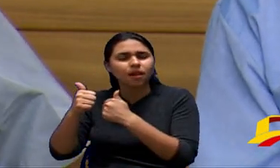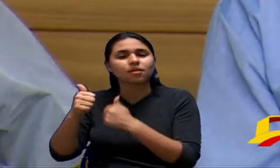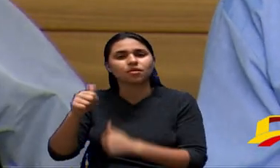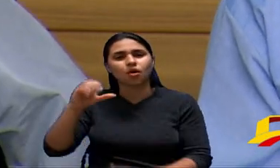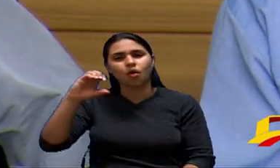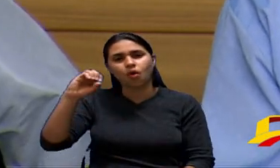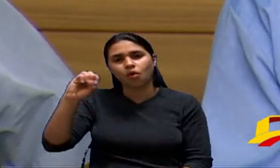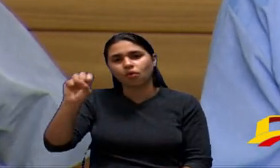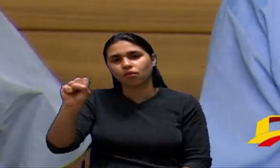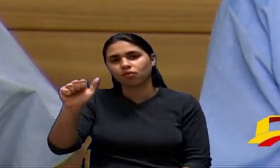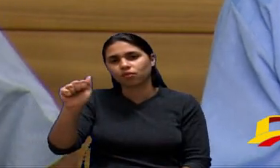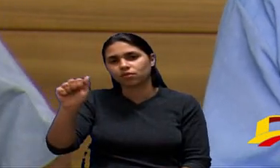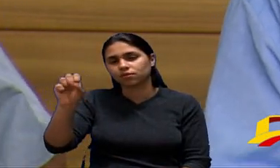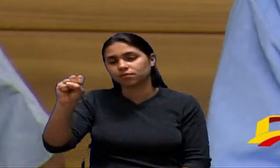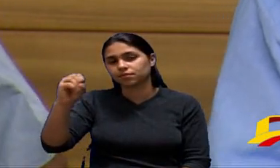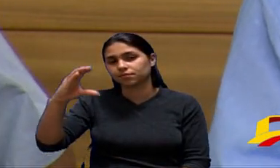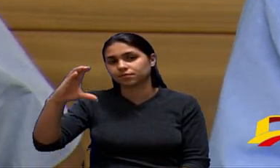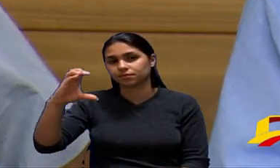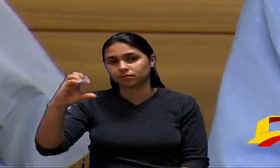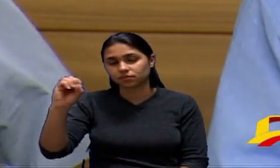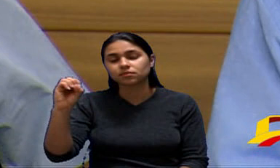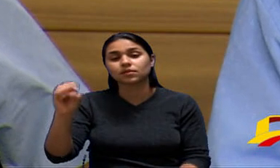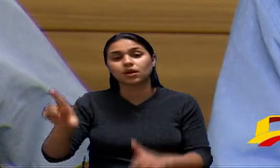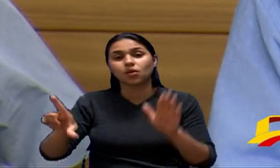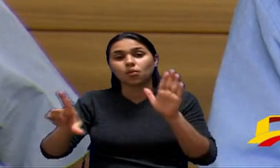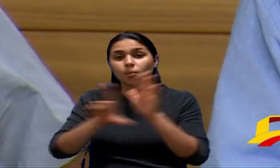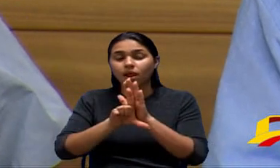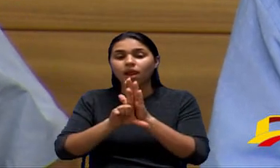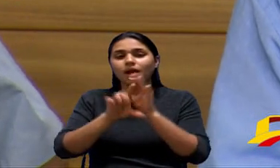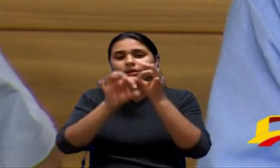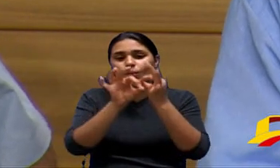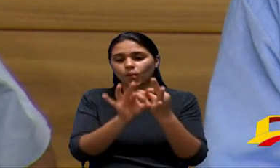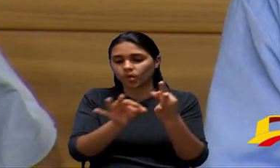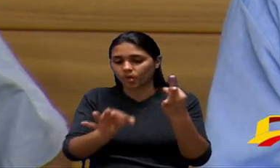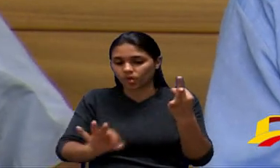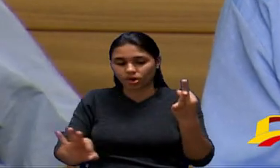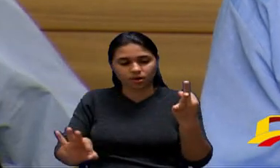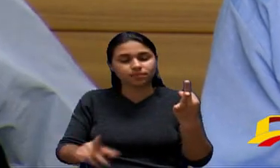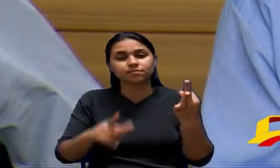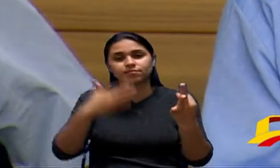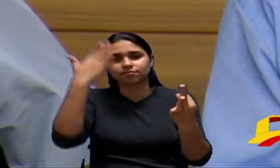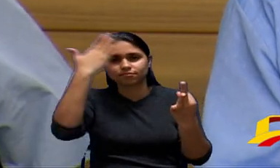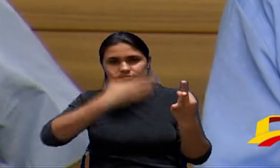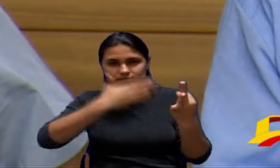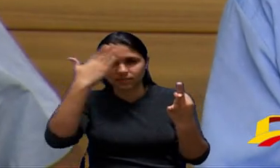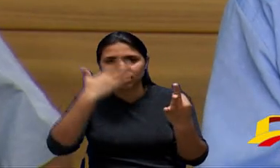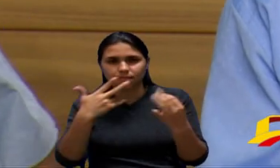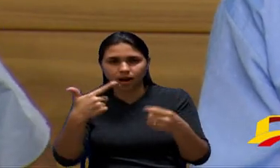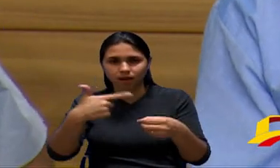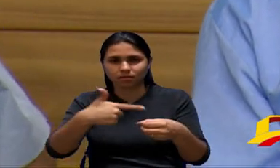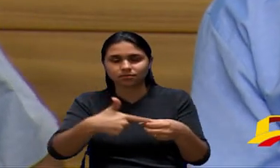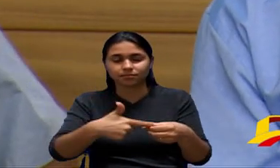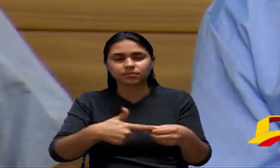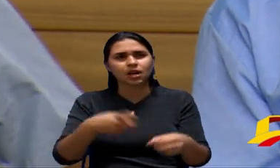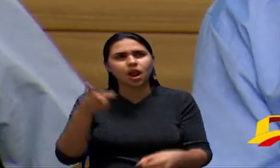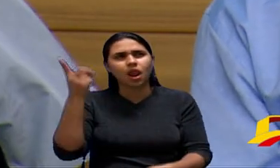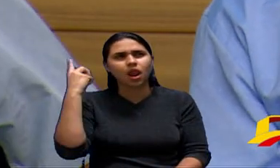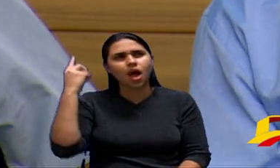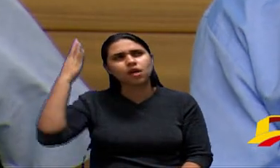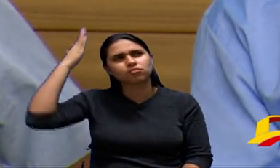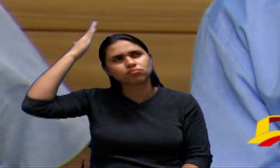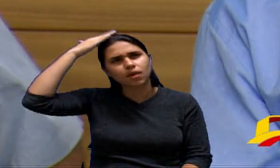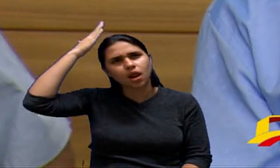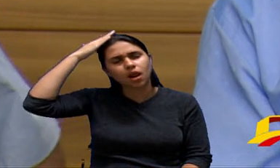do estado de São Paulo que sancionou uma lei referente às mangueiras transparentes e na cidade no Paraná não sei se foi